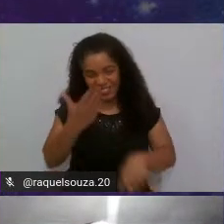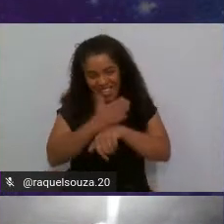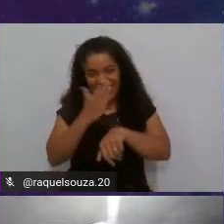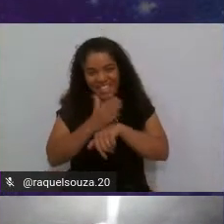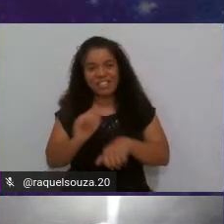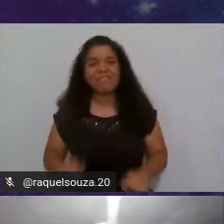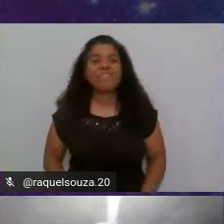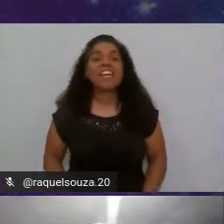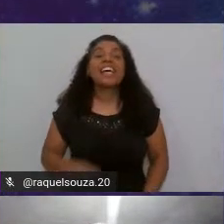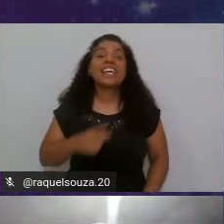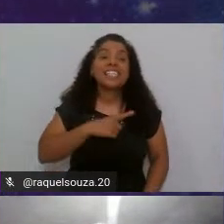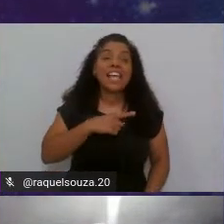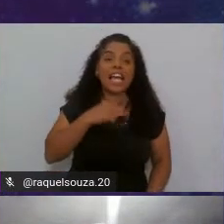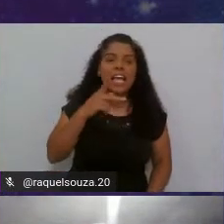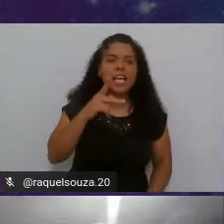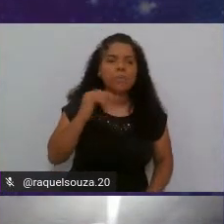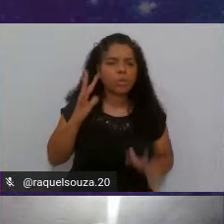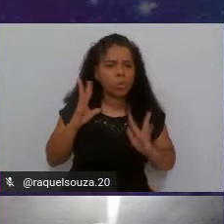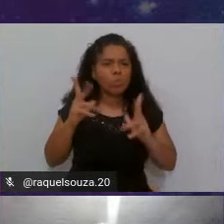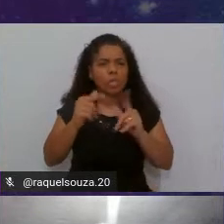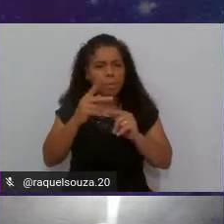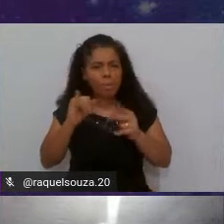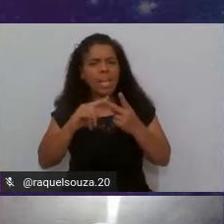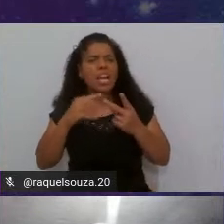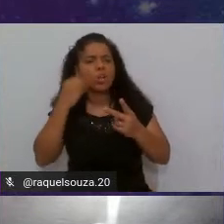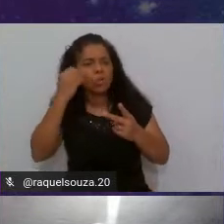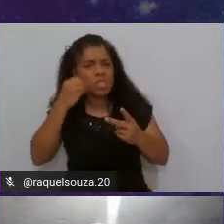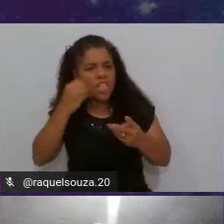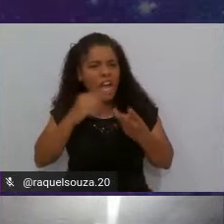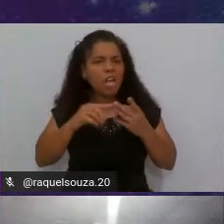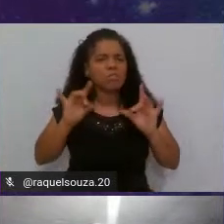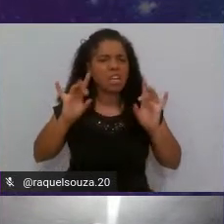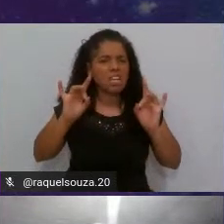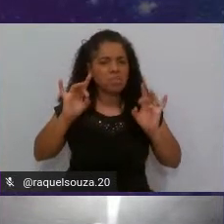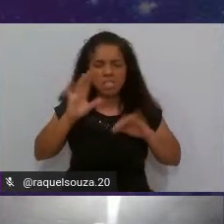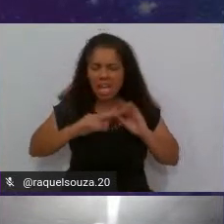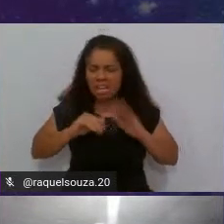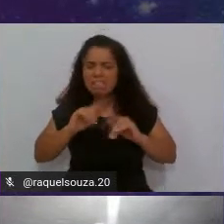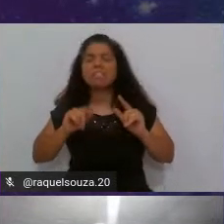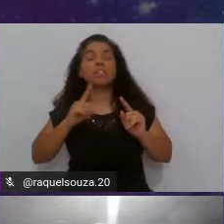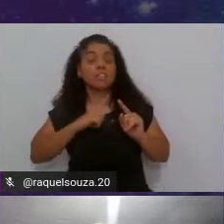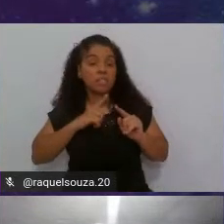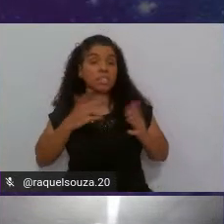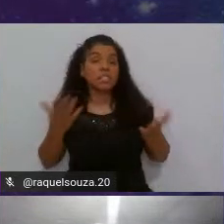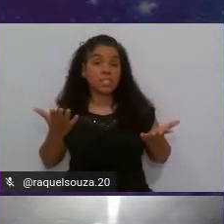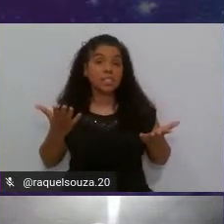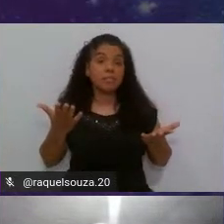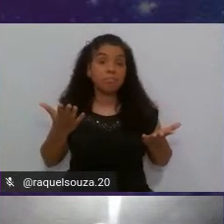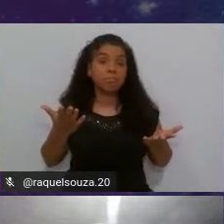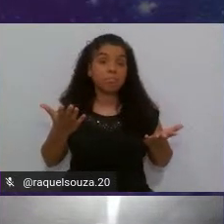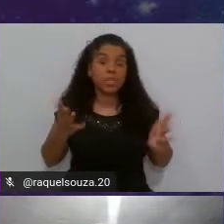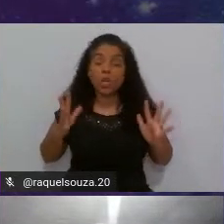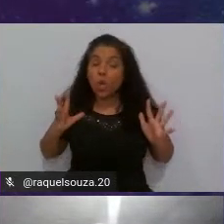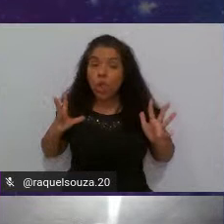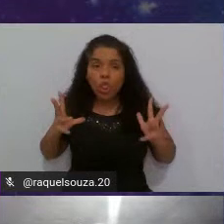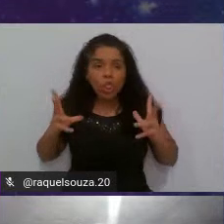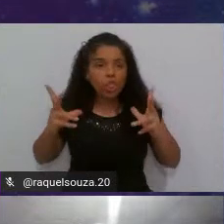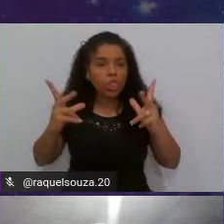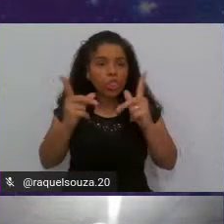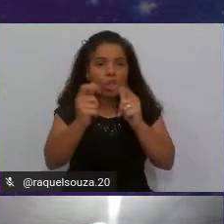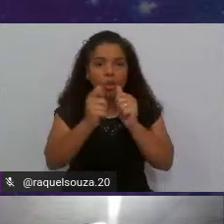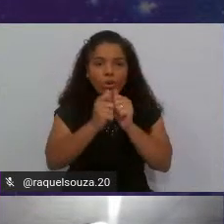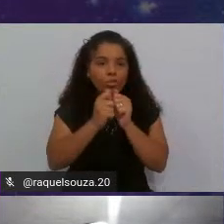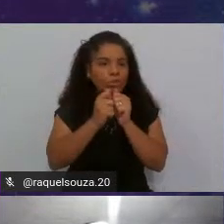tem plenos tem sêniors tem especialistas e que todos ficam assim